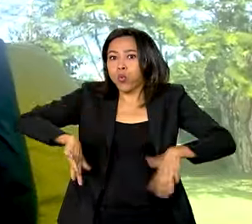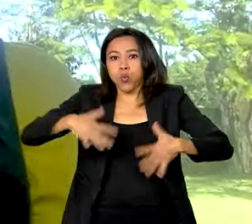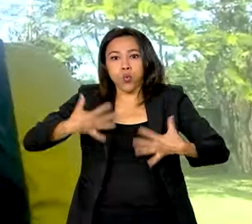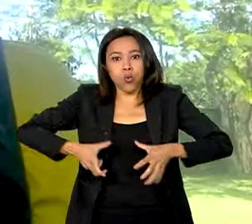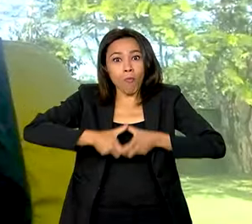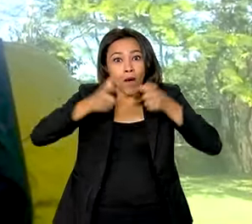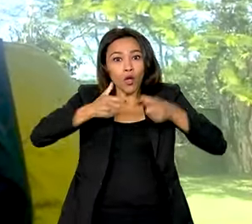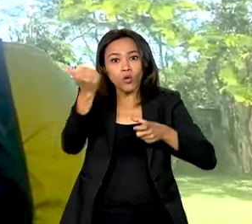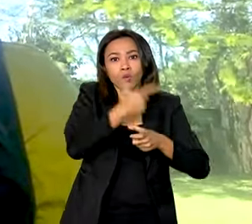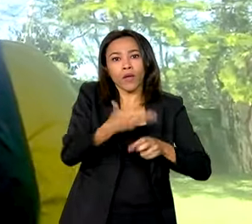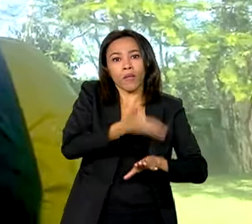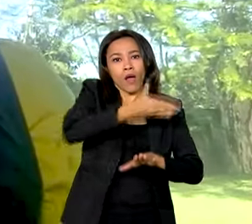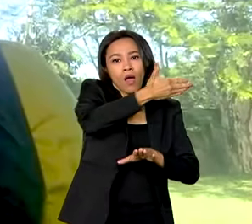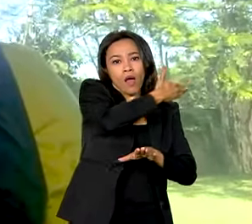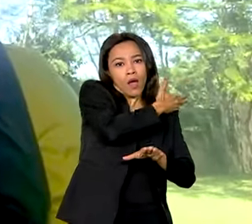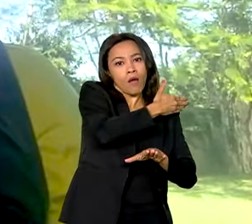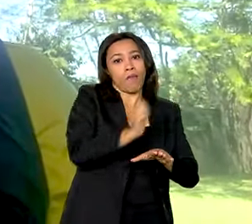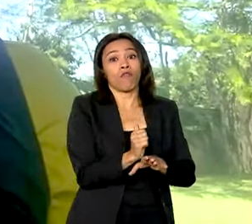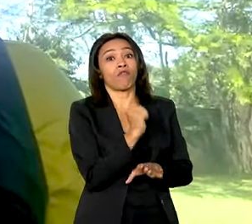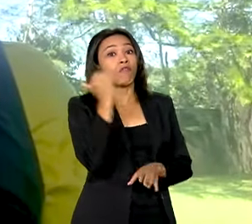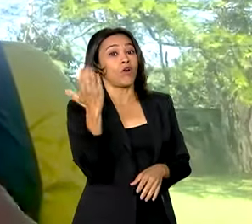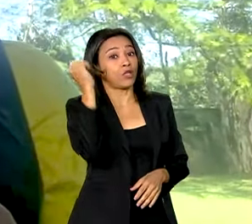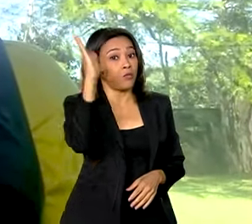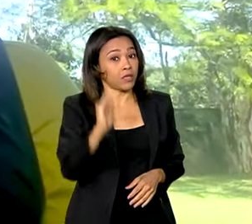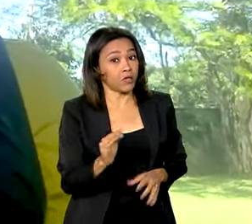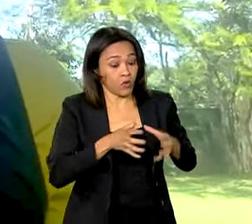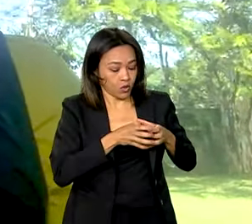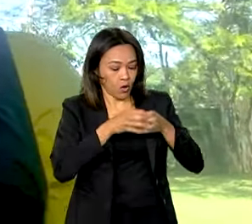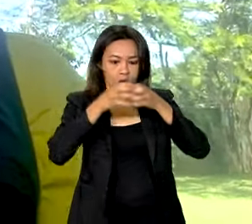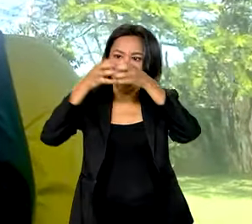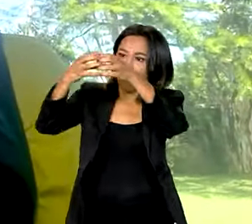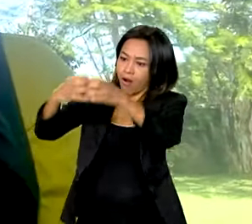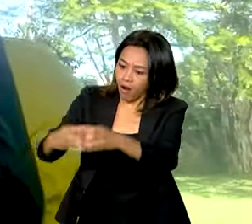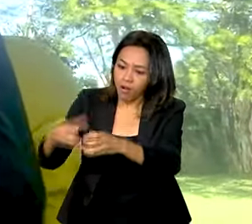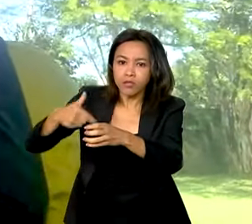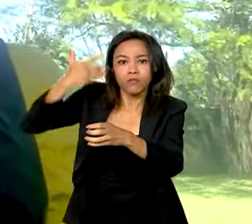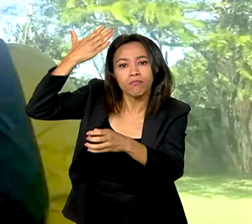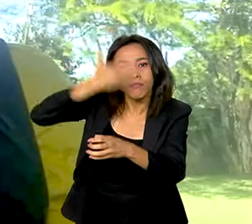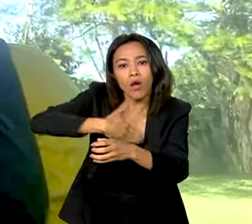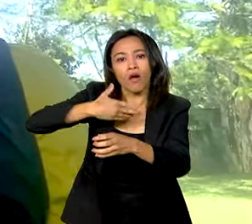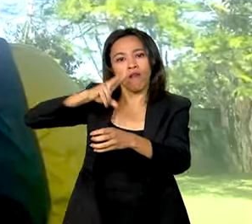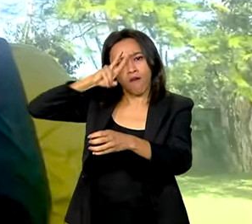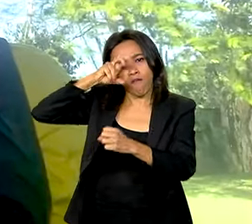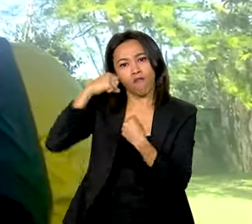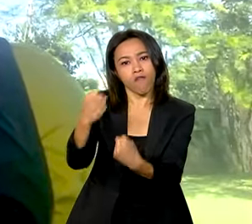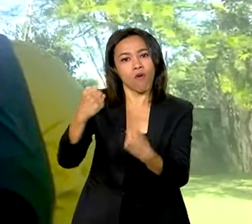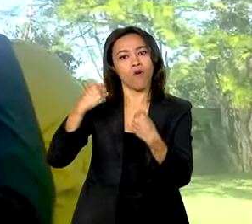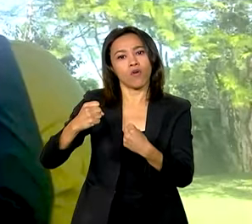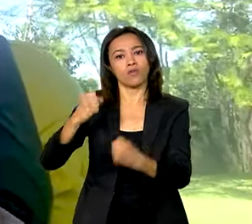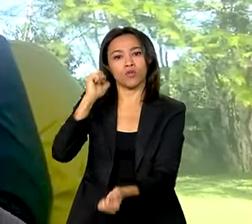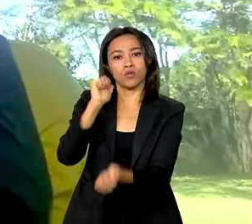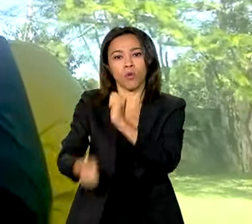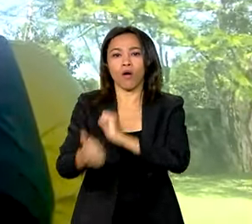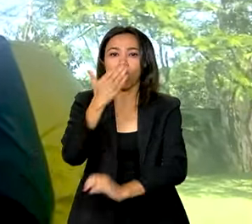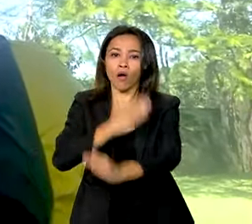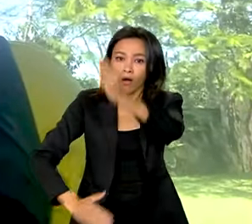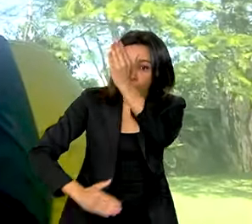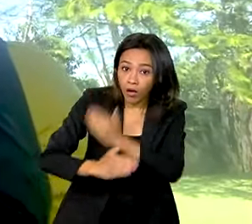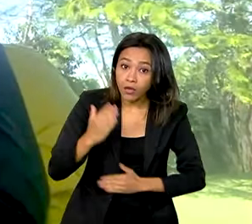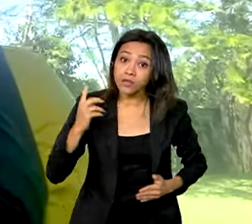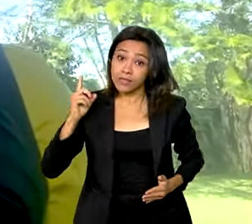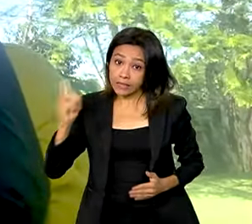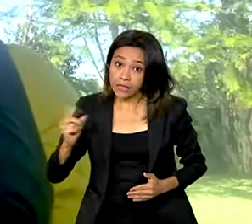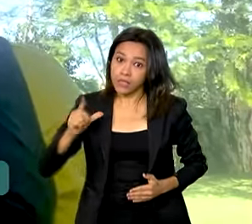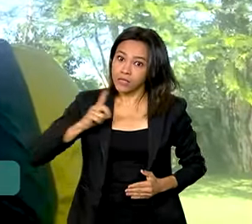Paralímpicos fora do país. Esse feito é uma demonstração da nossa força no esporte paralímpico. O Ministério do Esporte